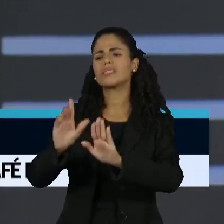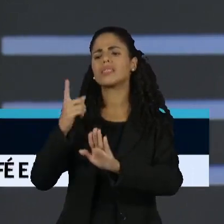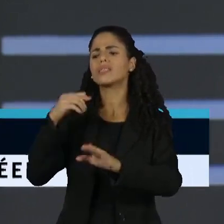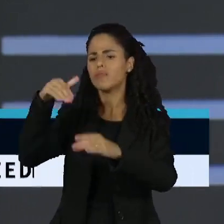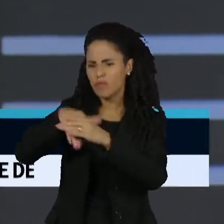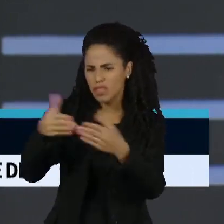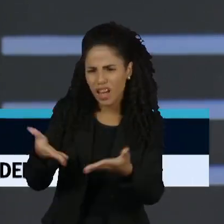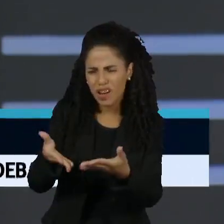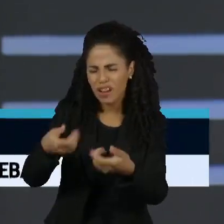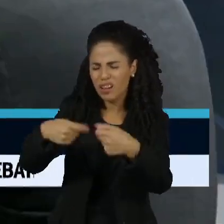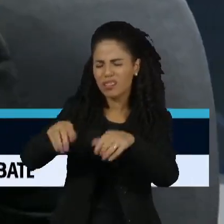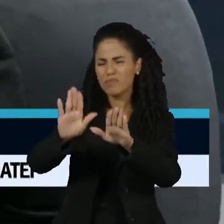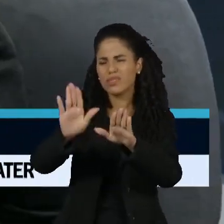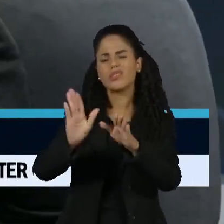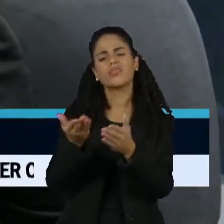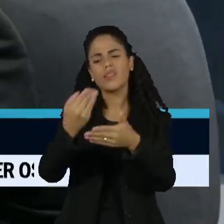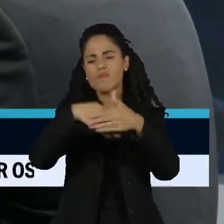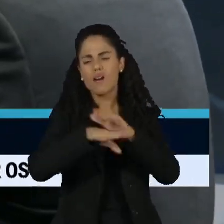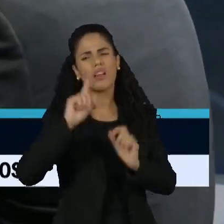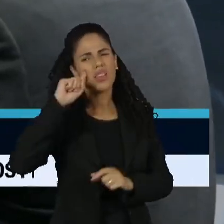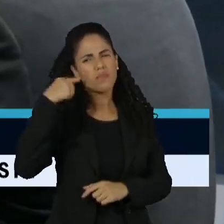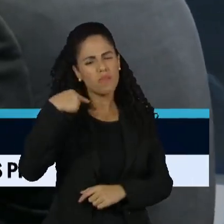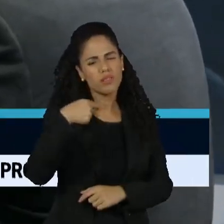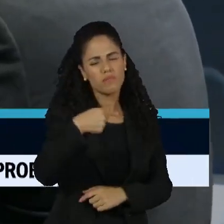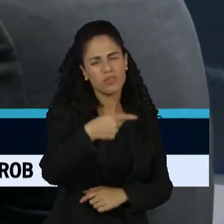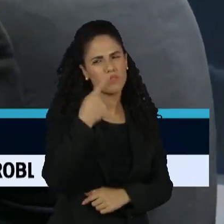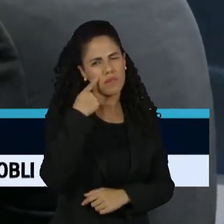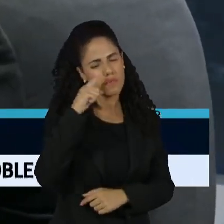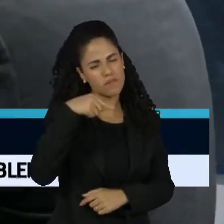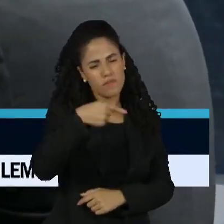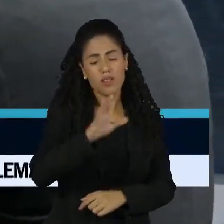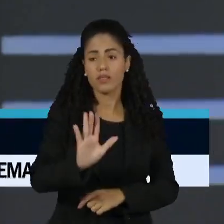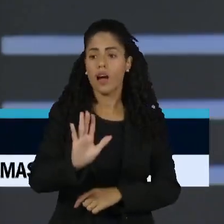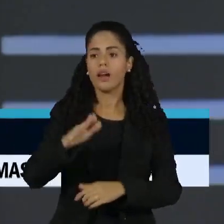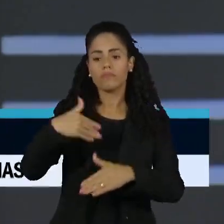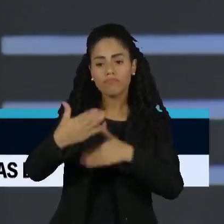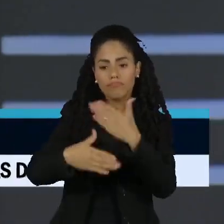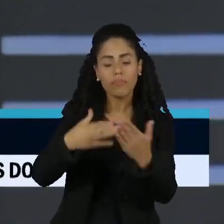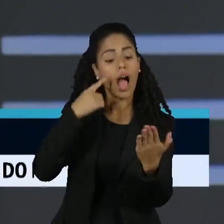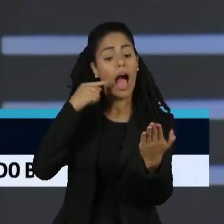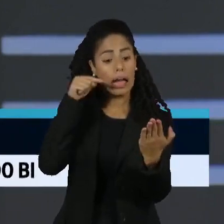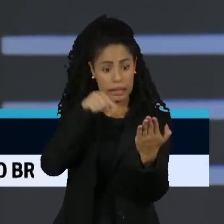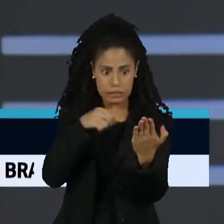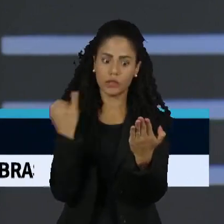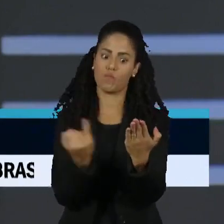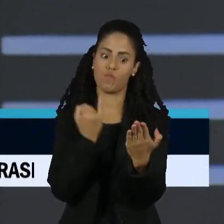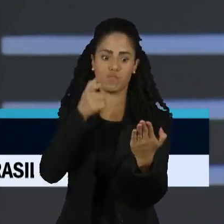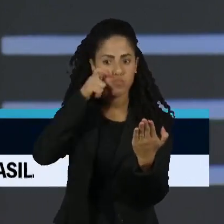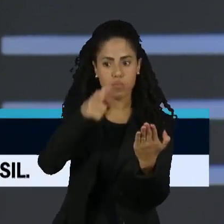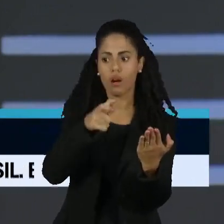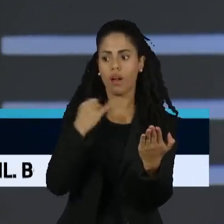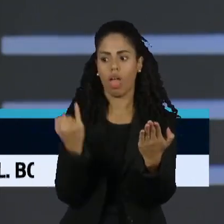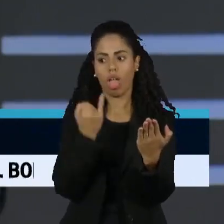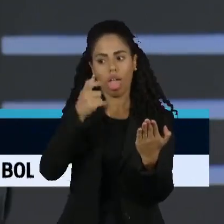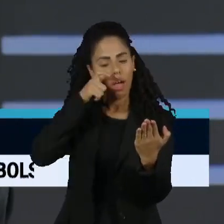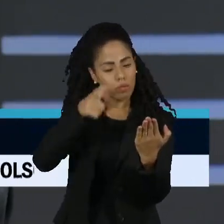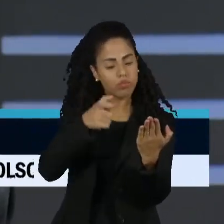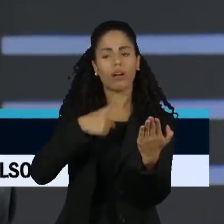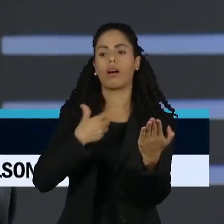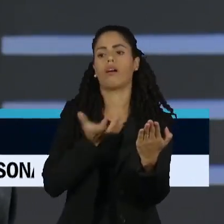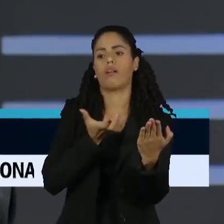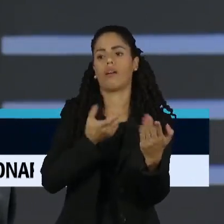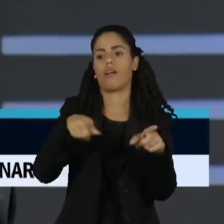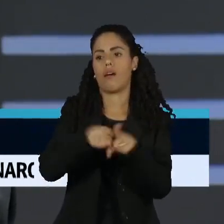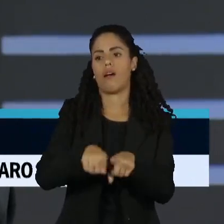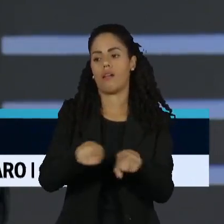votação, porque ele vai colocar em votação um projeto urgente, perder, isso vai contar na conta dele. A outra questão também é uma